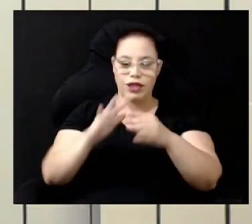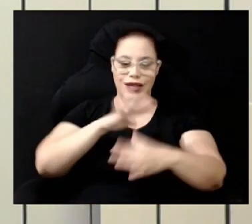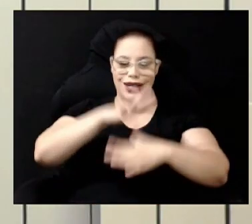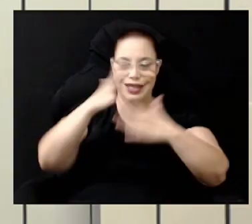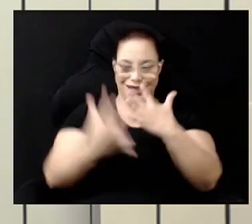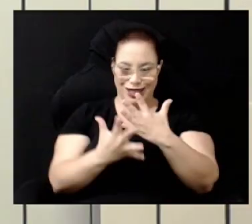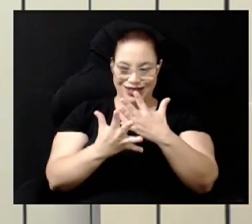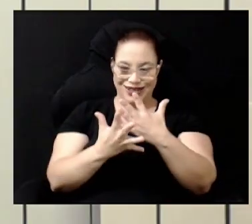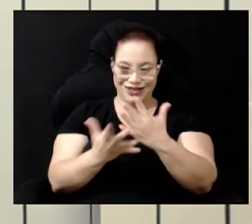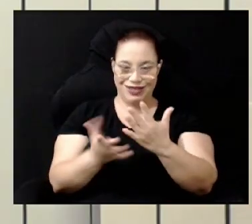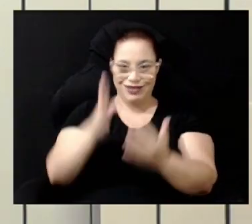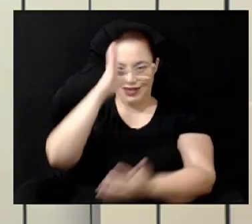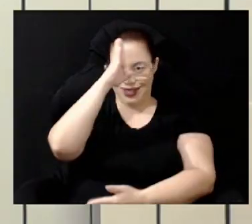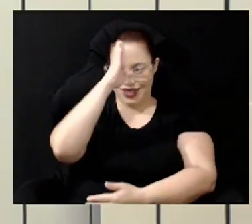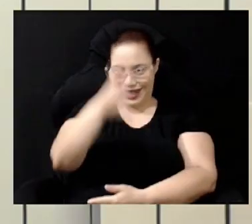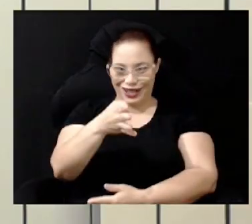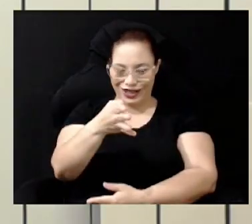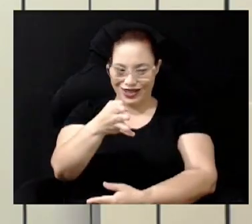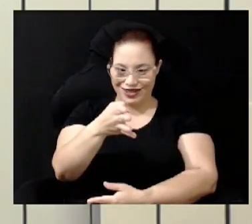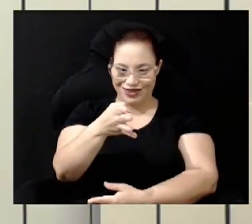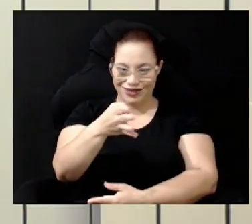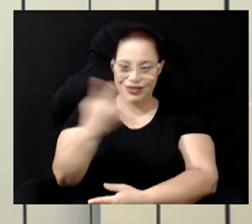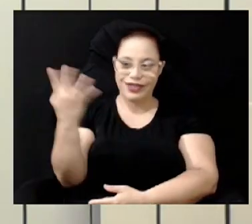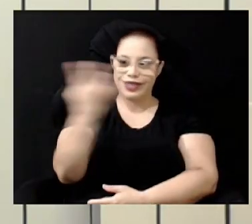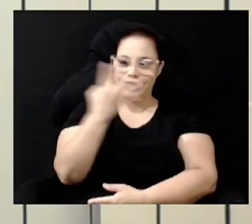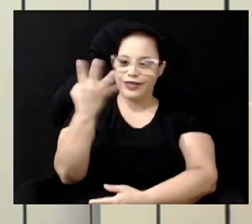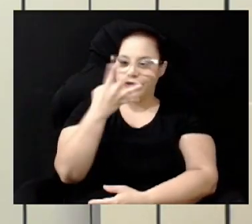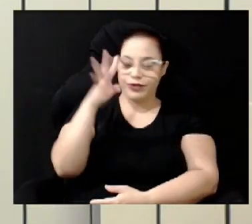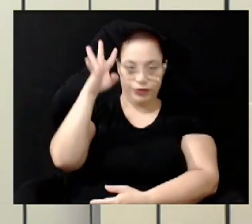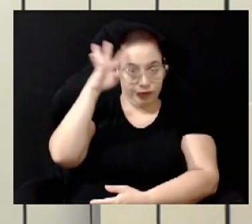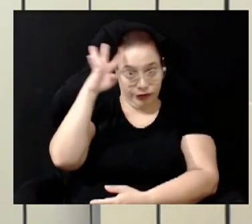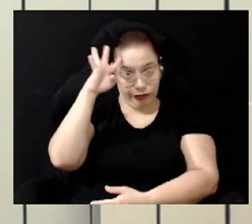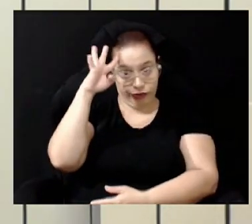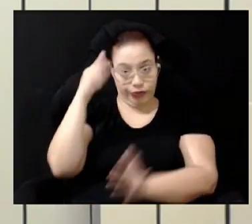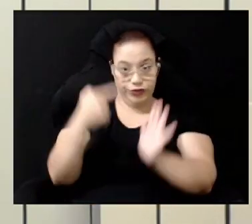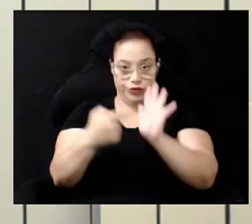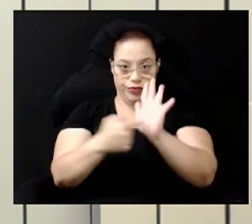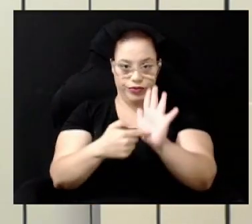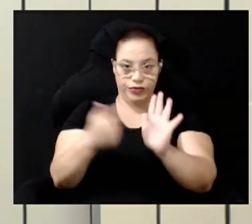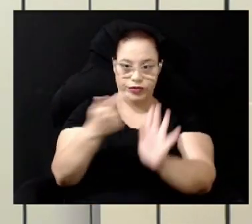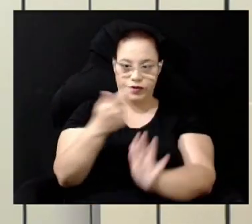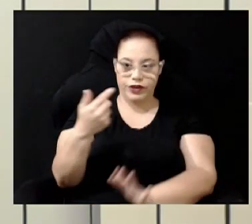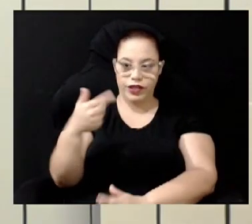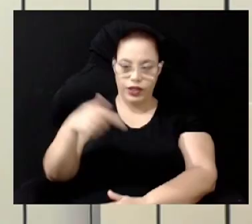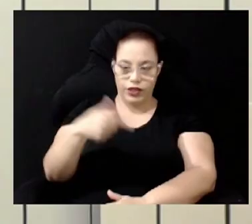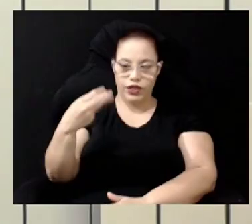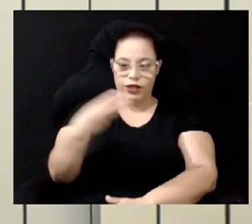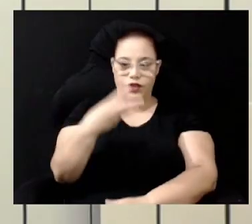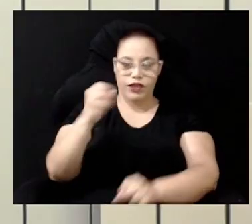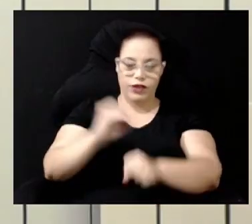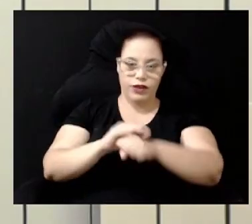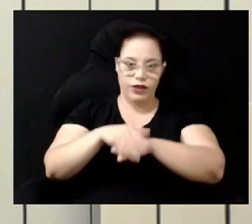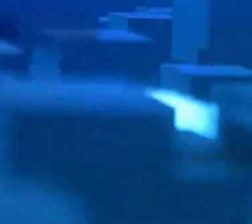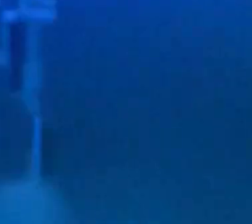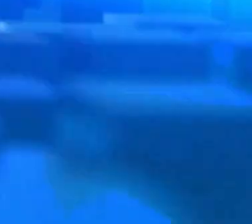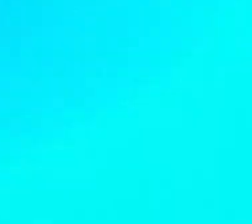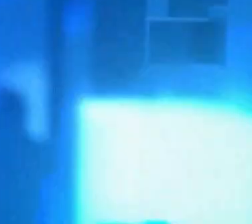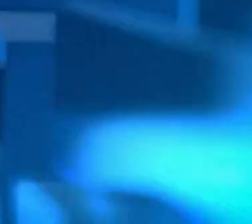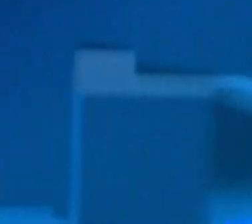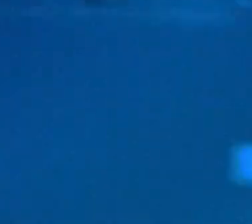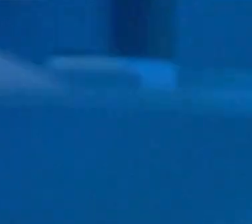Franca E na quarta-feira Se apresenta Às sete e meia da noite No teatro Castro Mendes